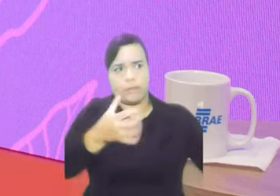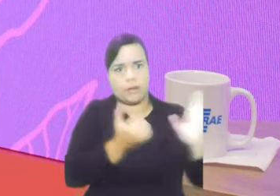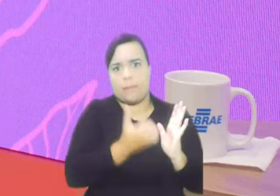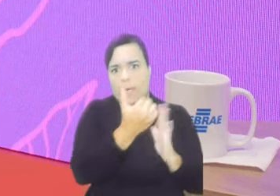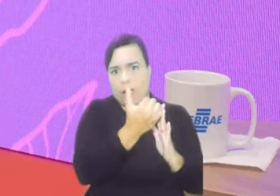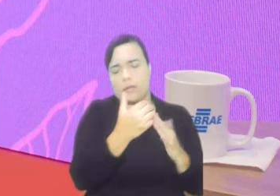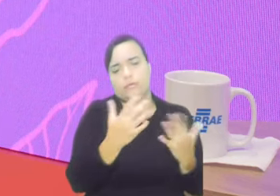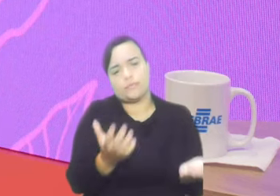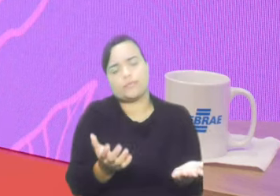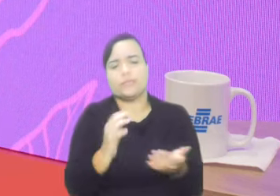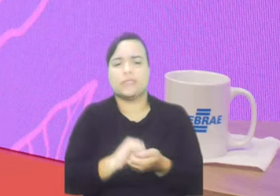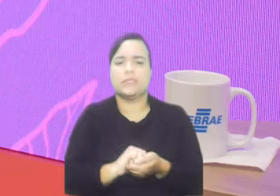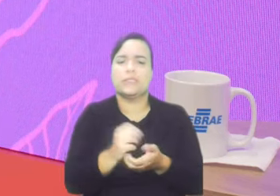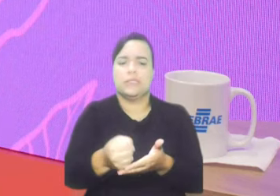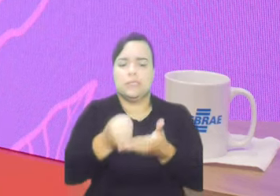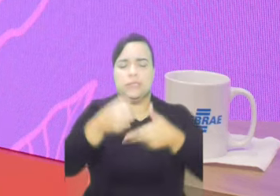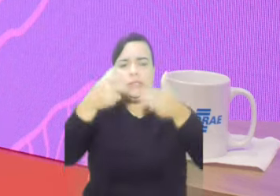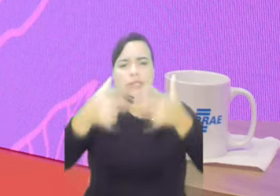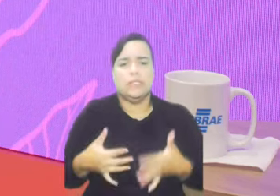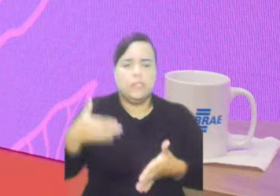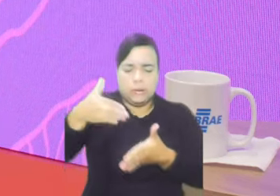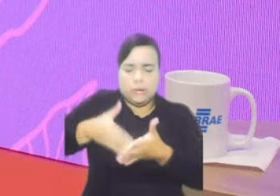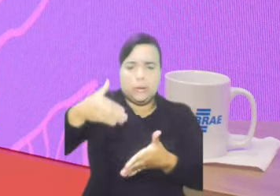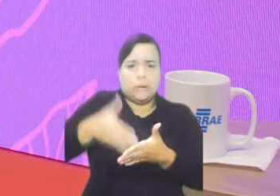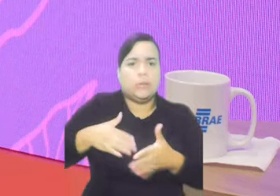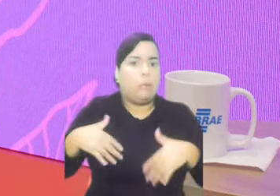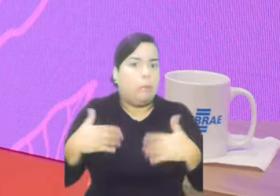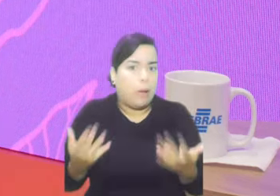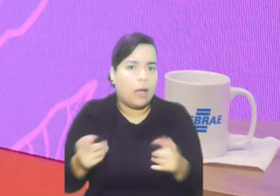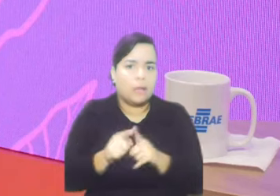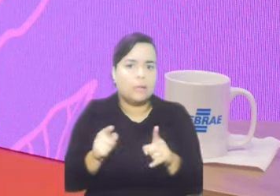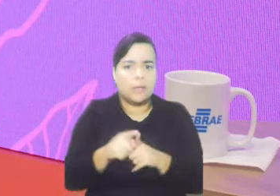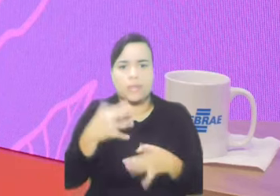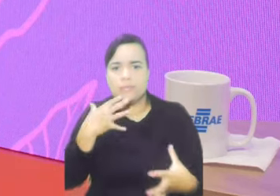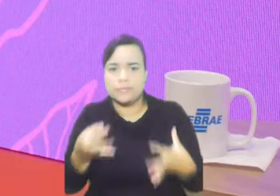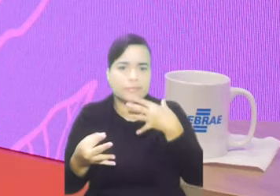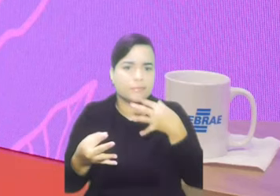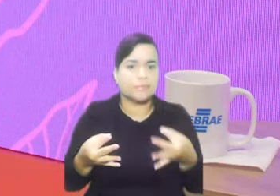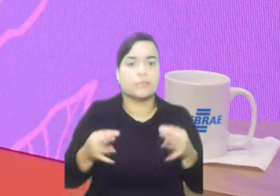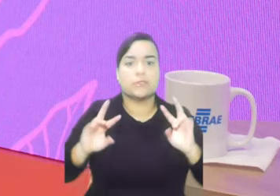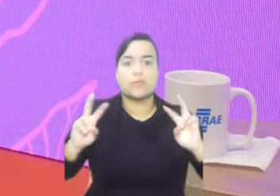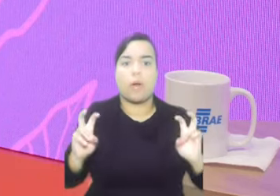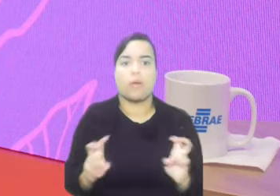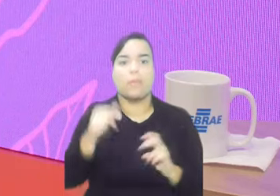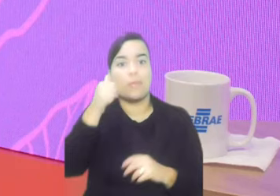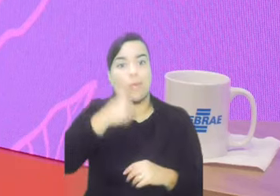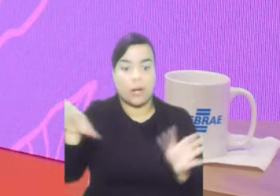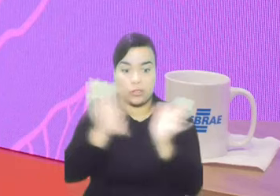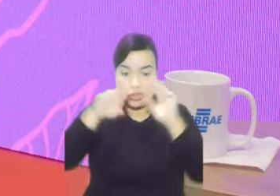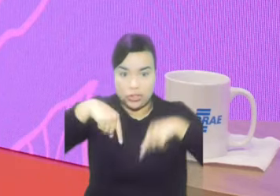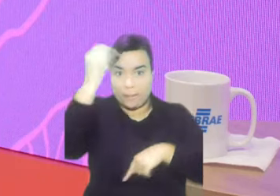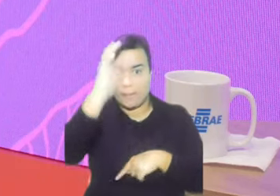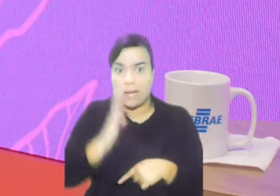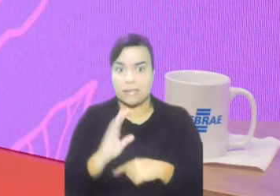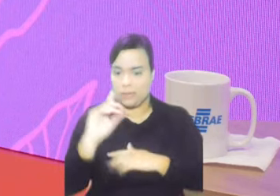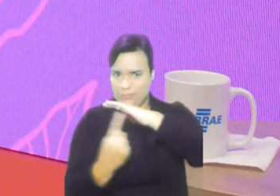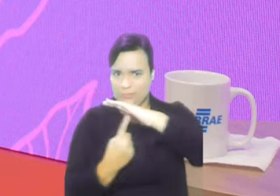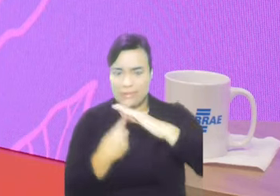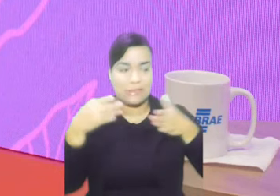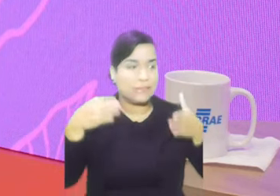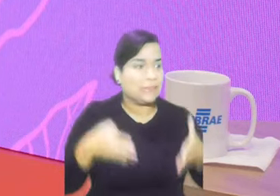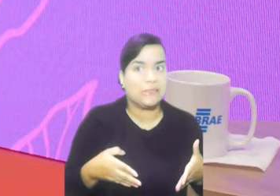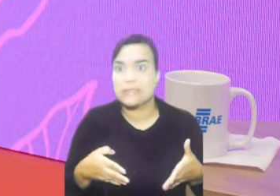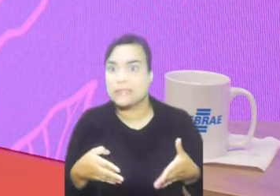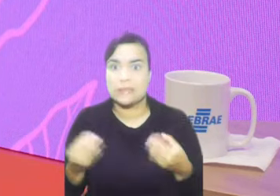de mulheres também vem crescendo bastante. Queria que você trouxesse para a gente quais são as dificuldades, qual a perspectiva dessa